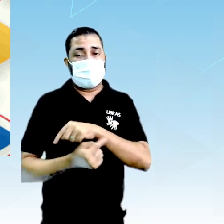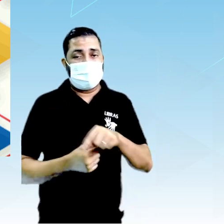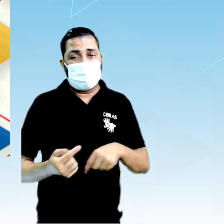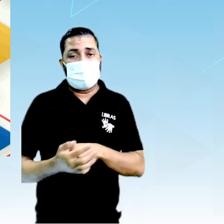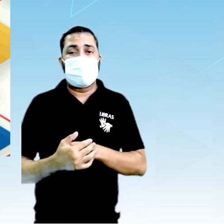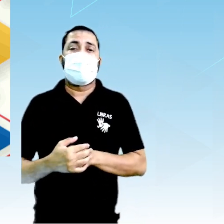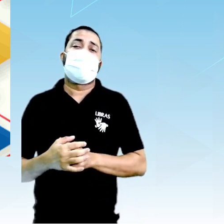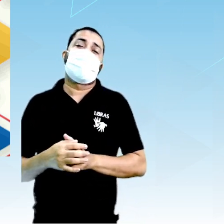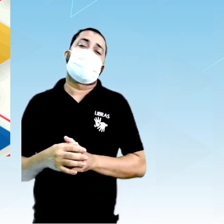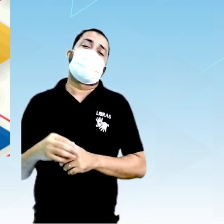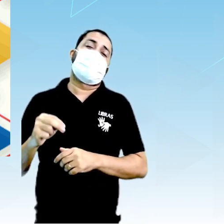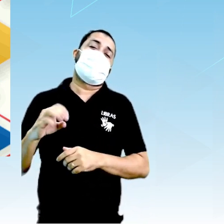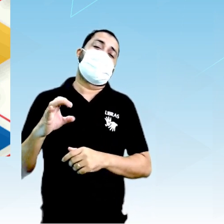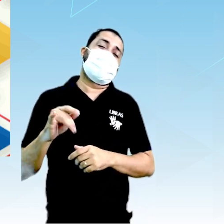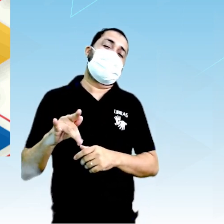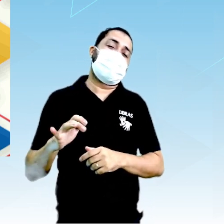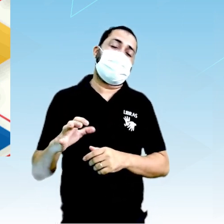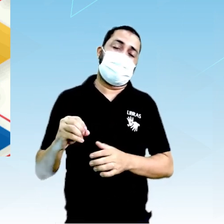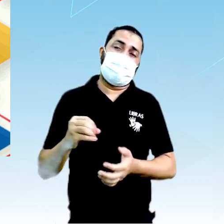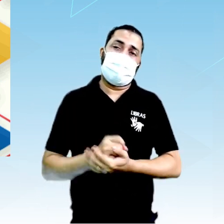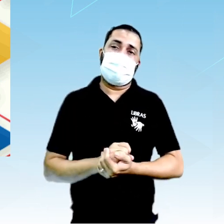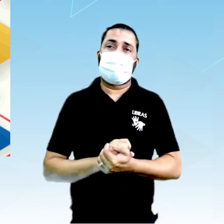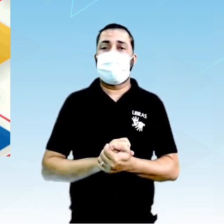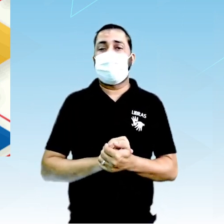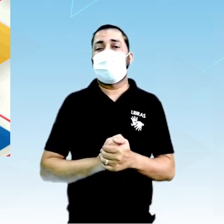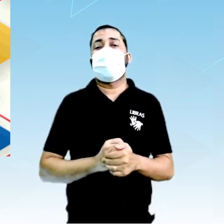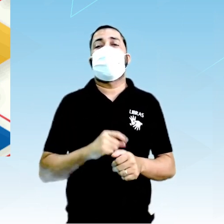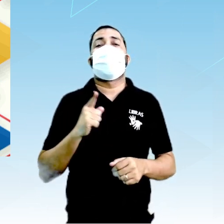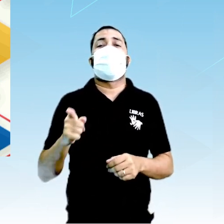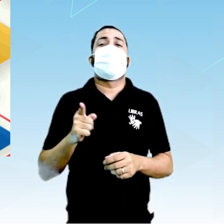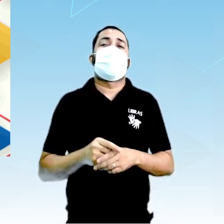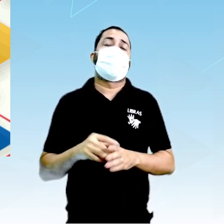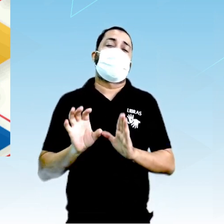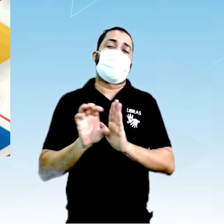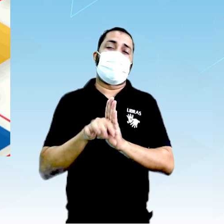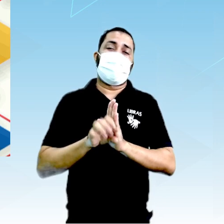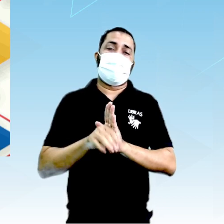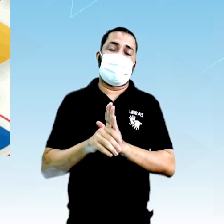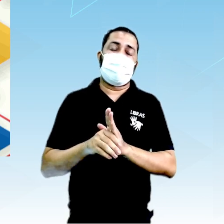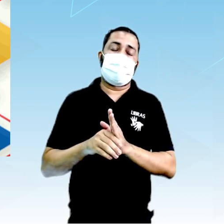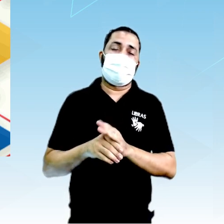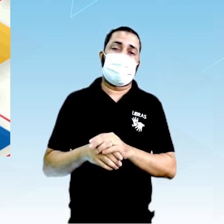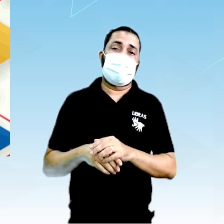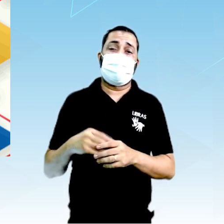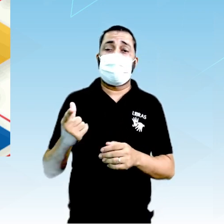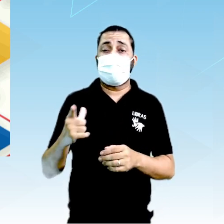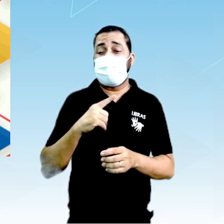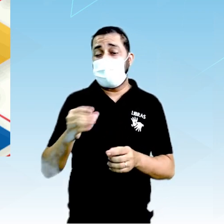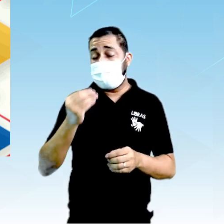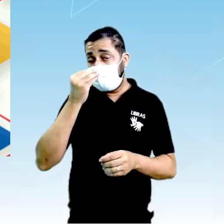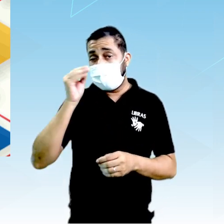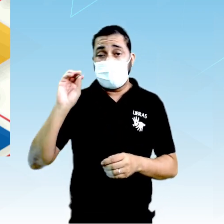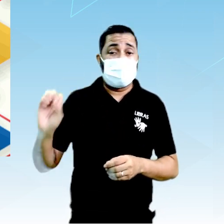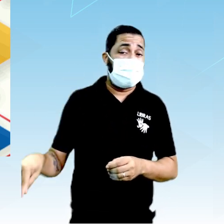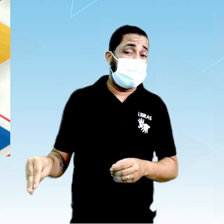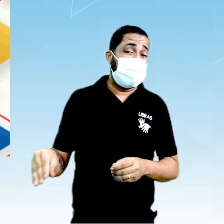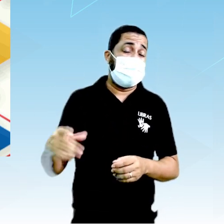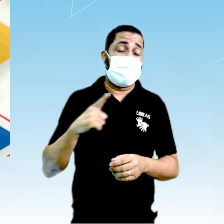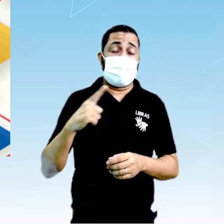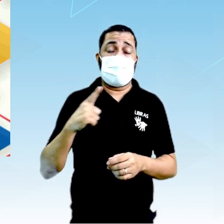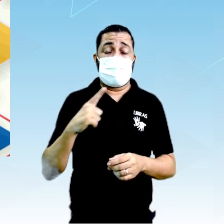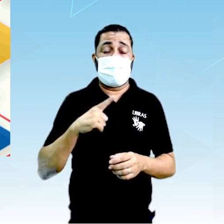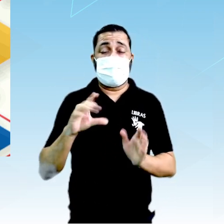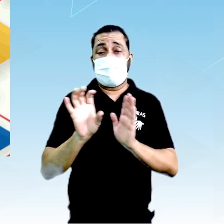girando em torno do núcleo se movimentando. Não, esse conceito ele é totalmente descartado. O que a gente tem agora são